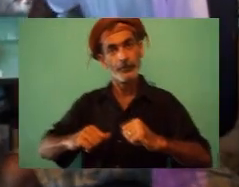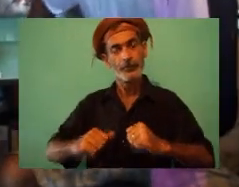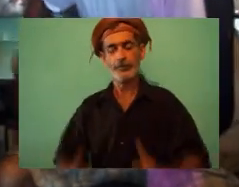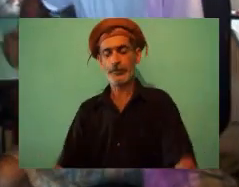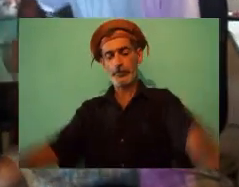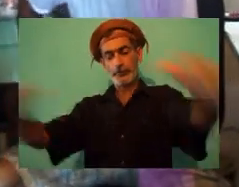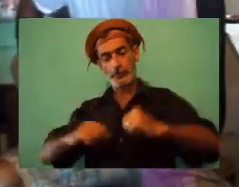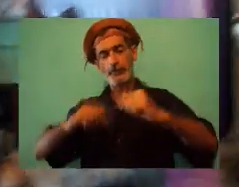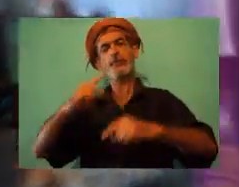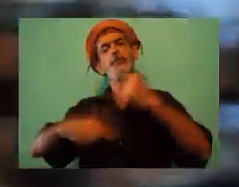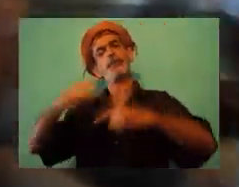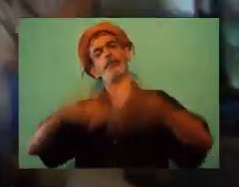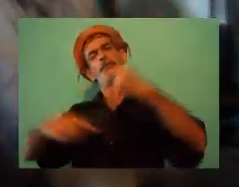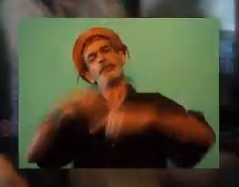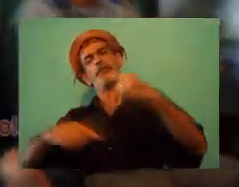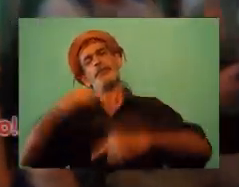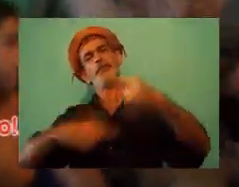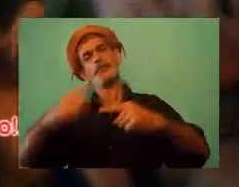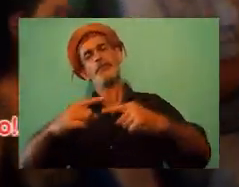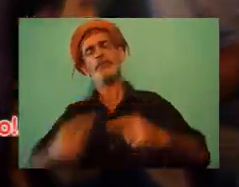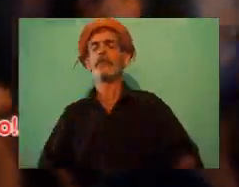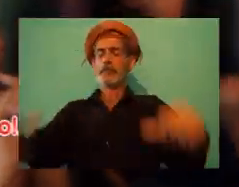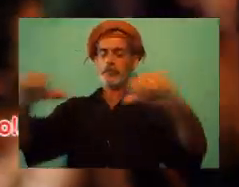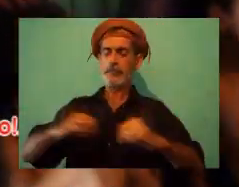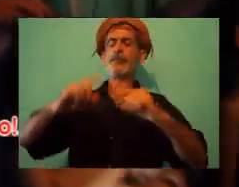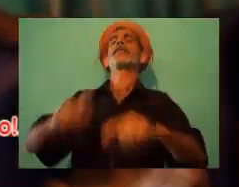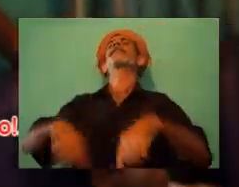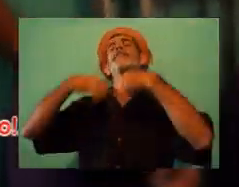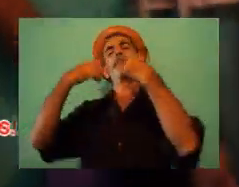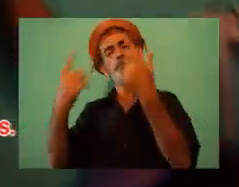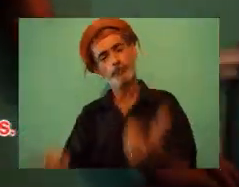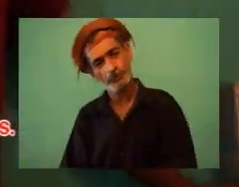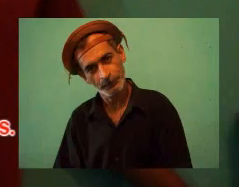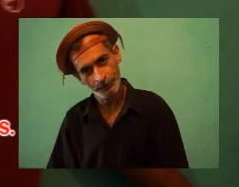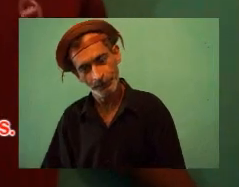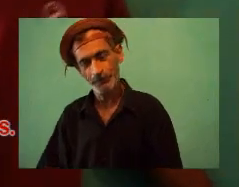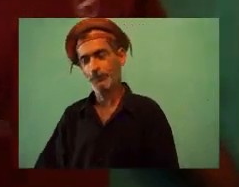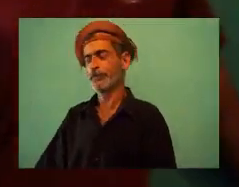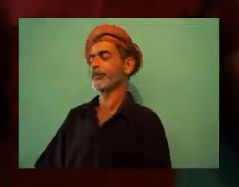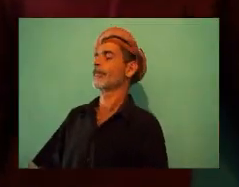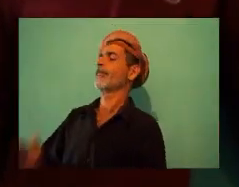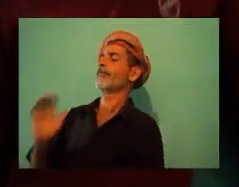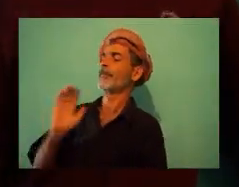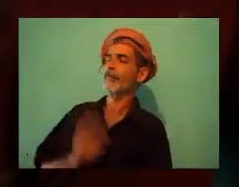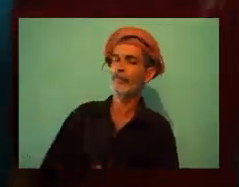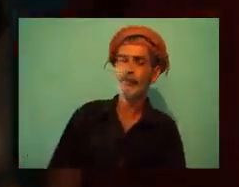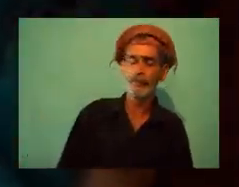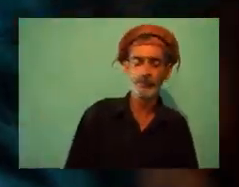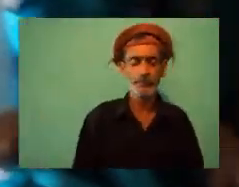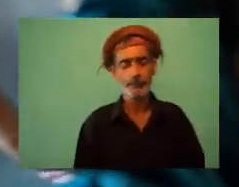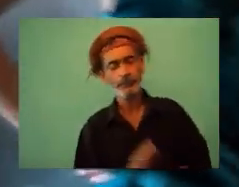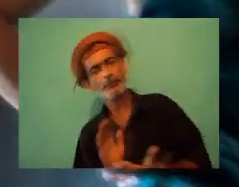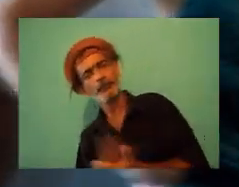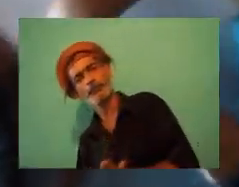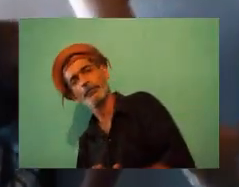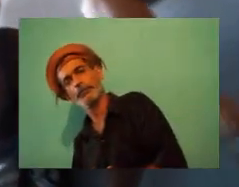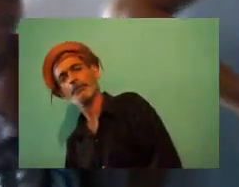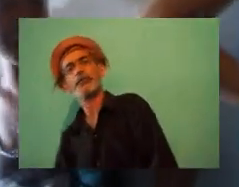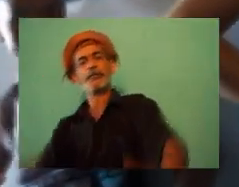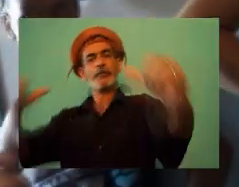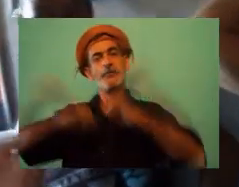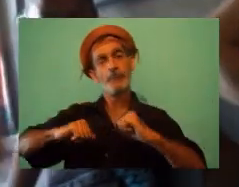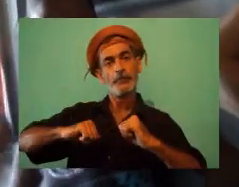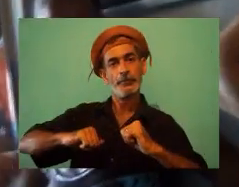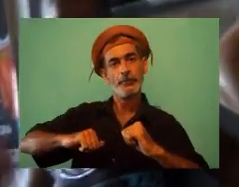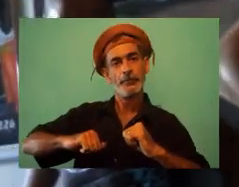Eu, eu, de novo, outra vez Eu,